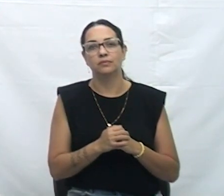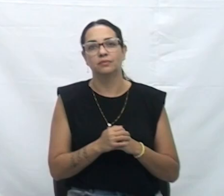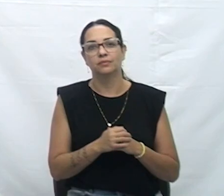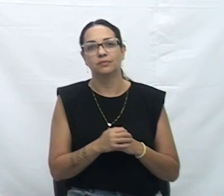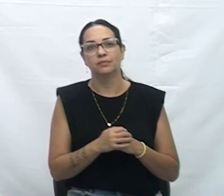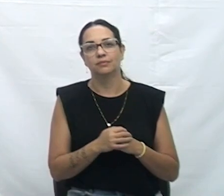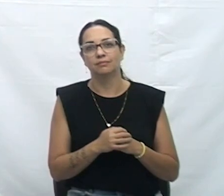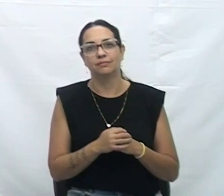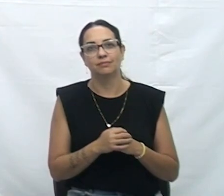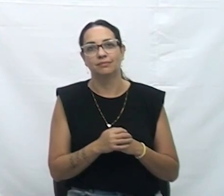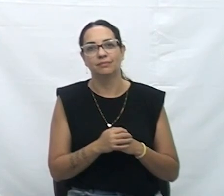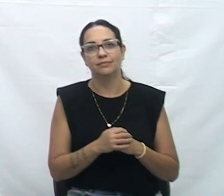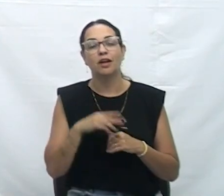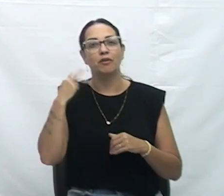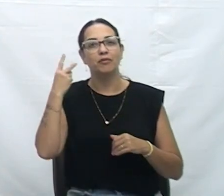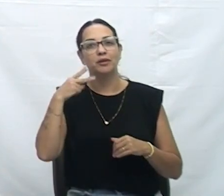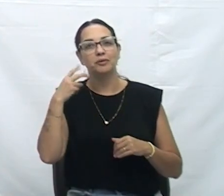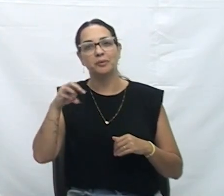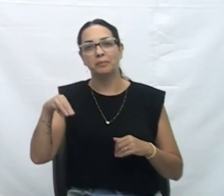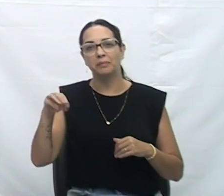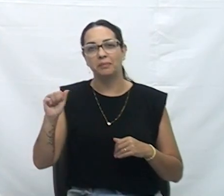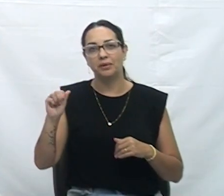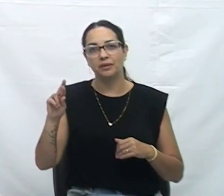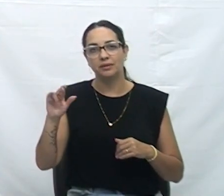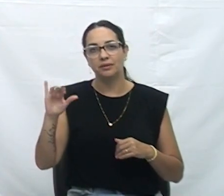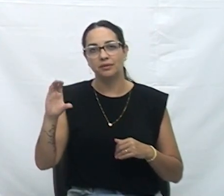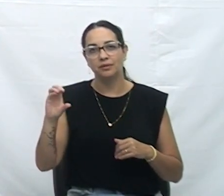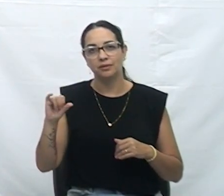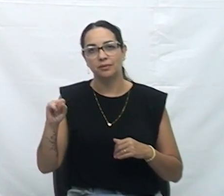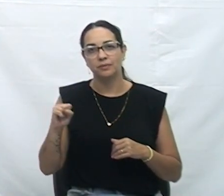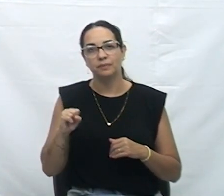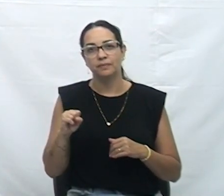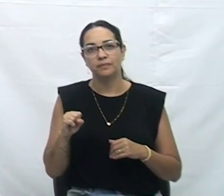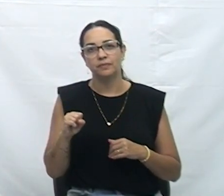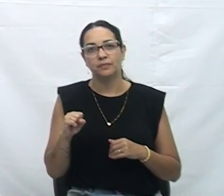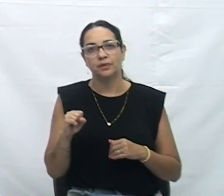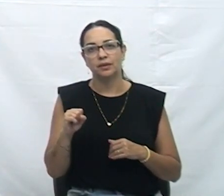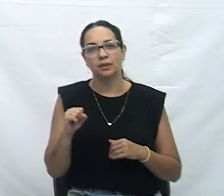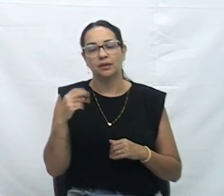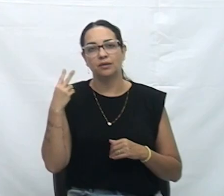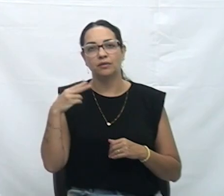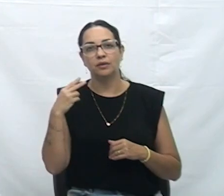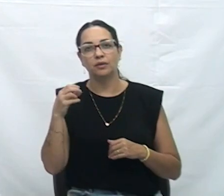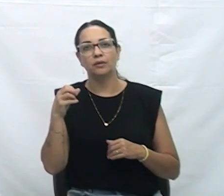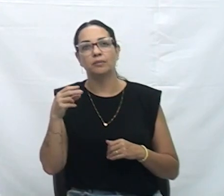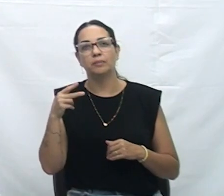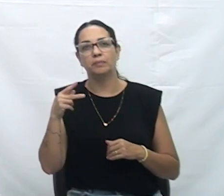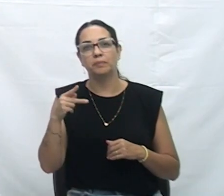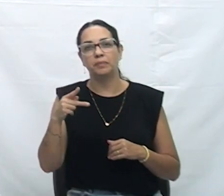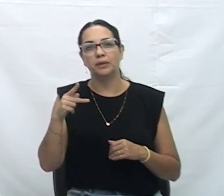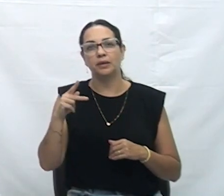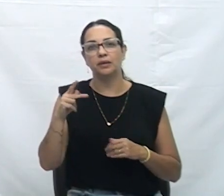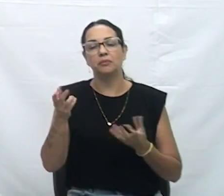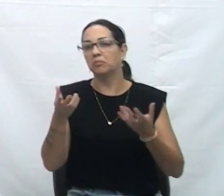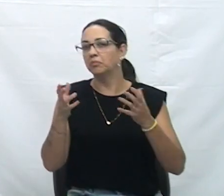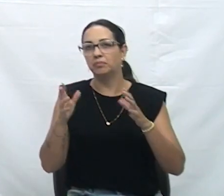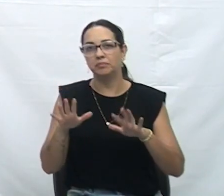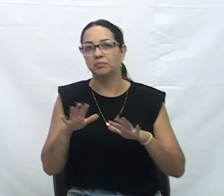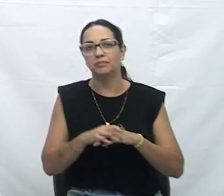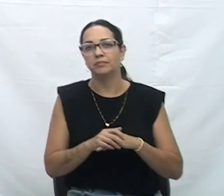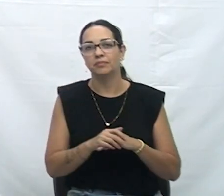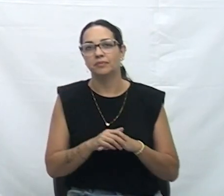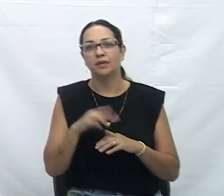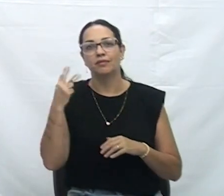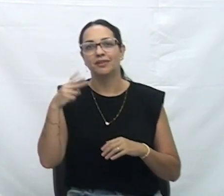Com a palavra o vereador Márcio Darós da Luz, vereador do PSDB, Tita Beloli, declina com a palavra a